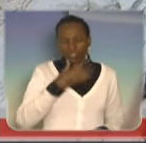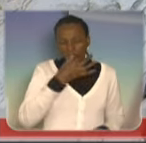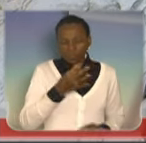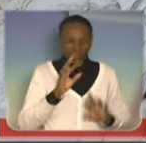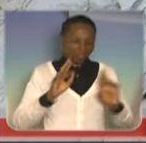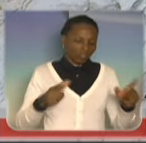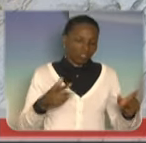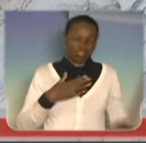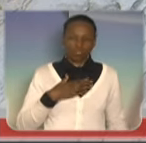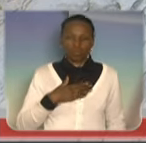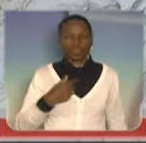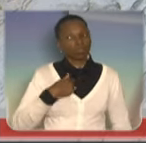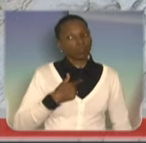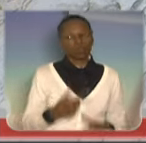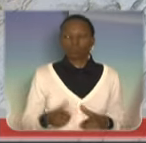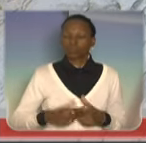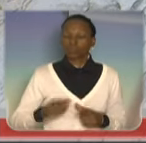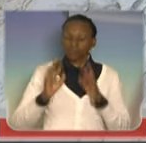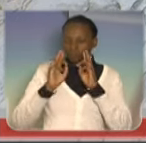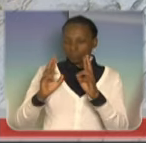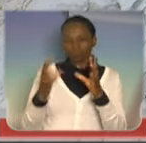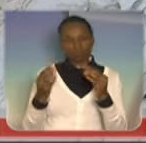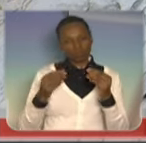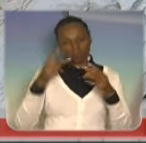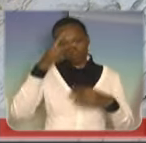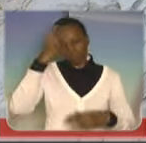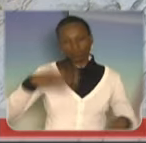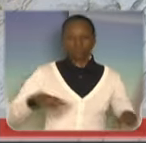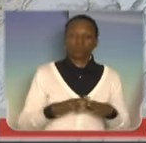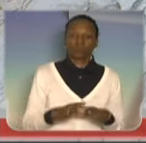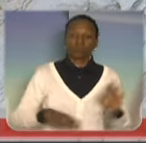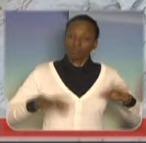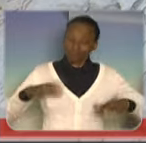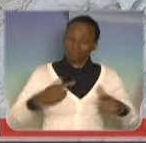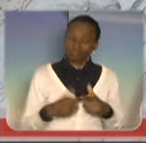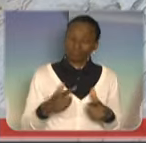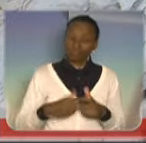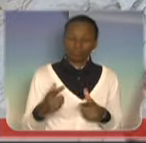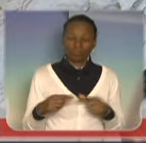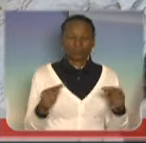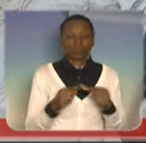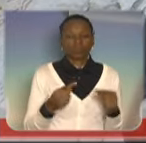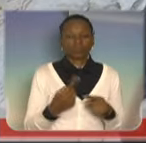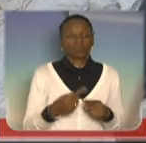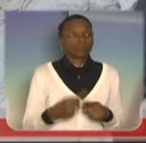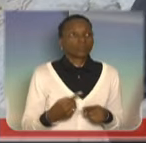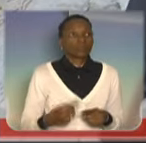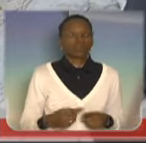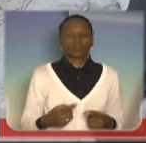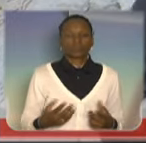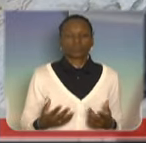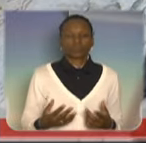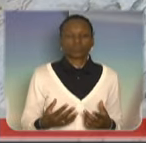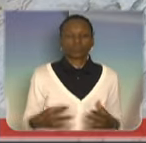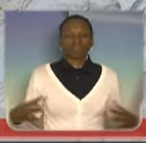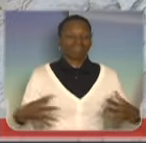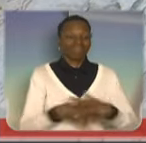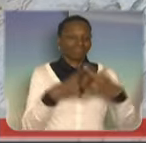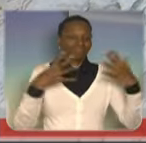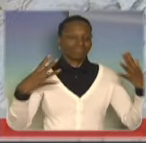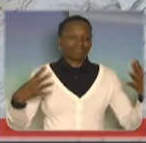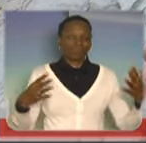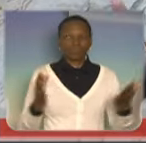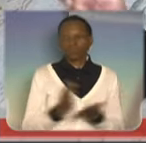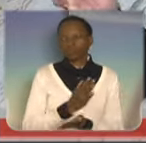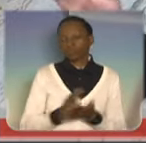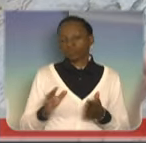um problema, eu respeito muito as pessoas. Eu acho que isso tem hora que é até problema, é até problema, porque você acaba conflitando em determinados